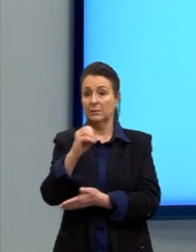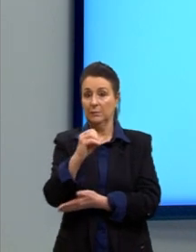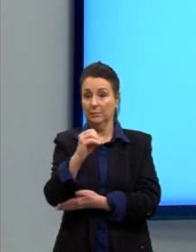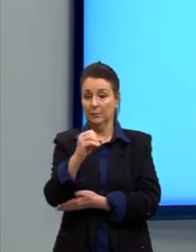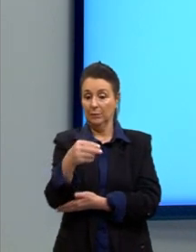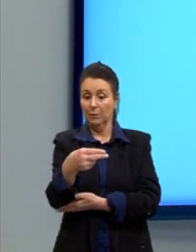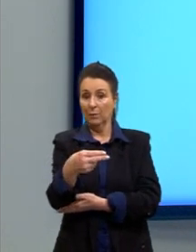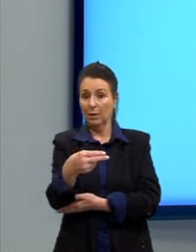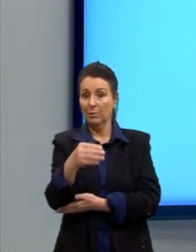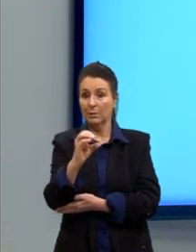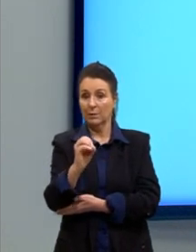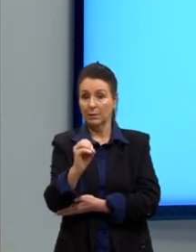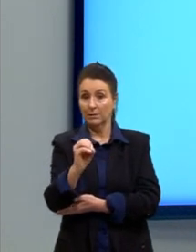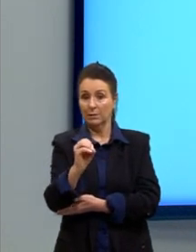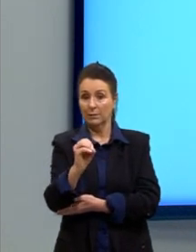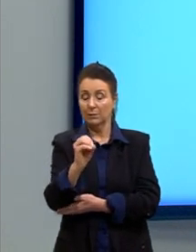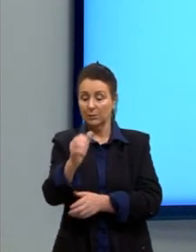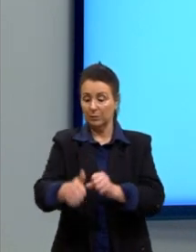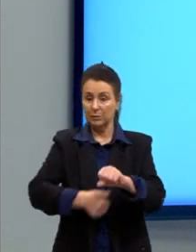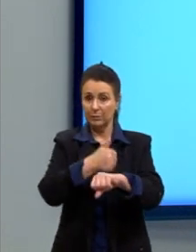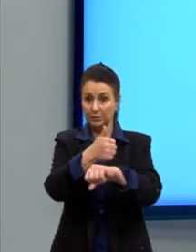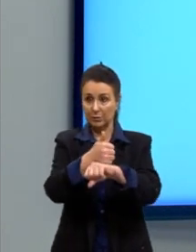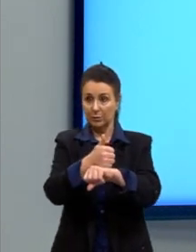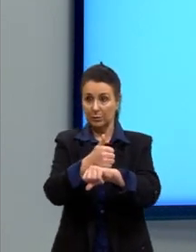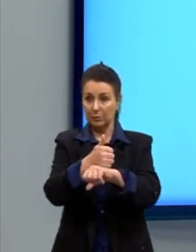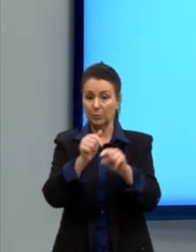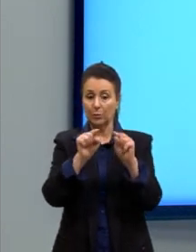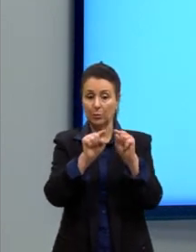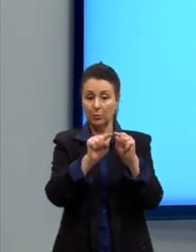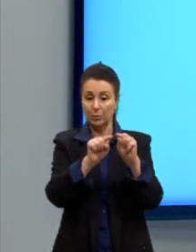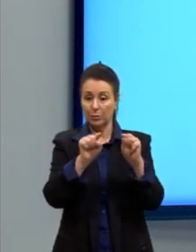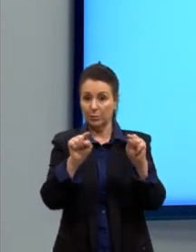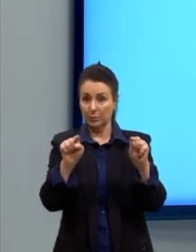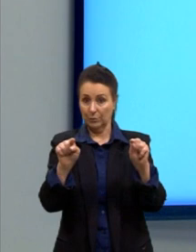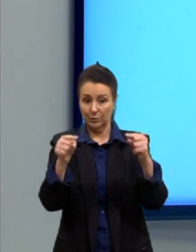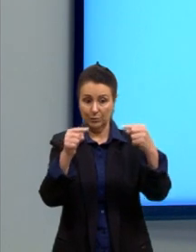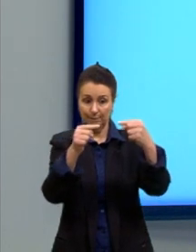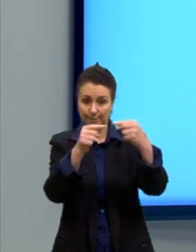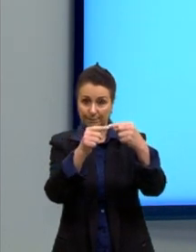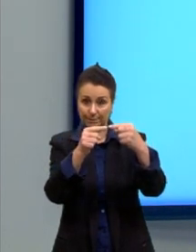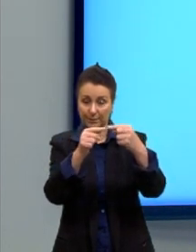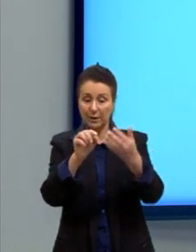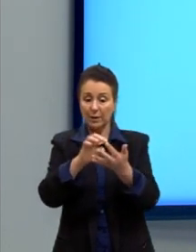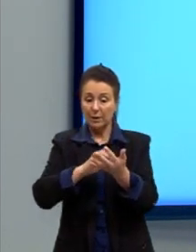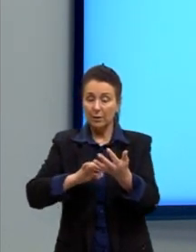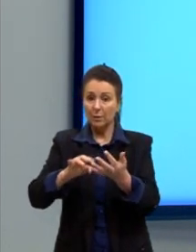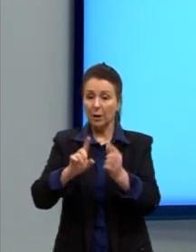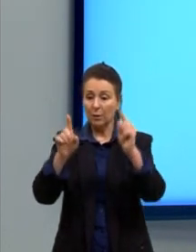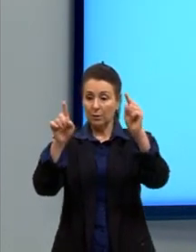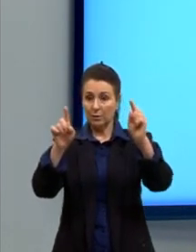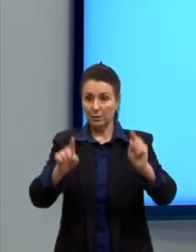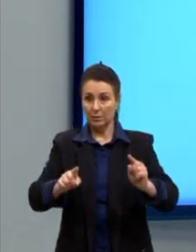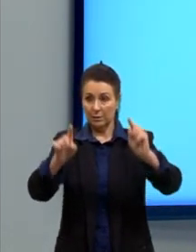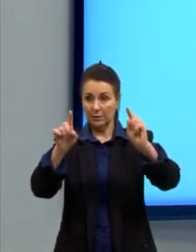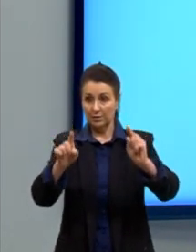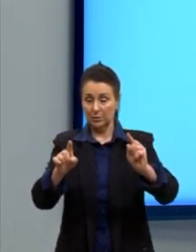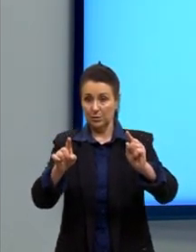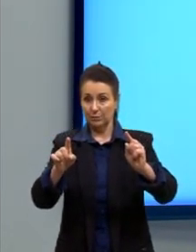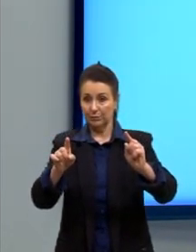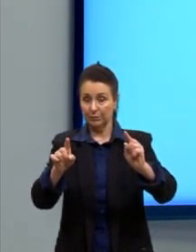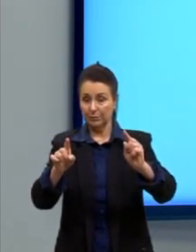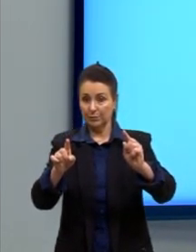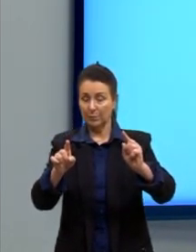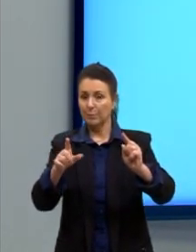Então, nós vamos fazer a substituição dos pontos, das coordenadas, e calcular o determinante, de forma que a gente